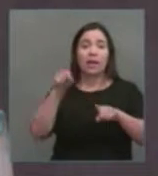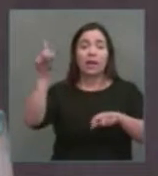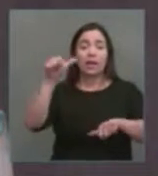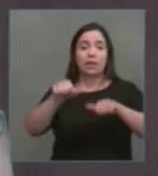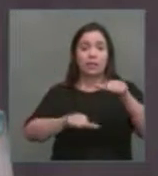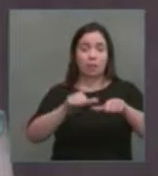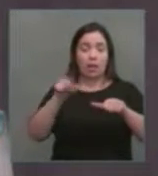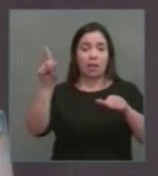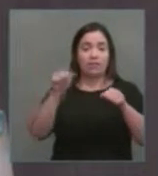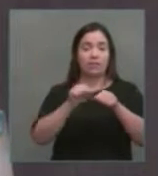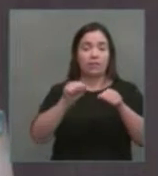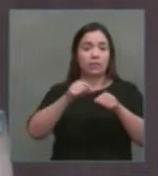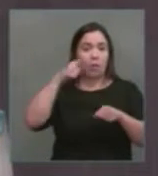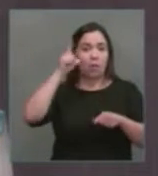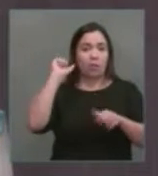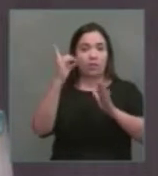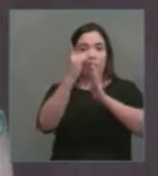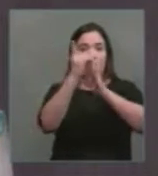como fez ontem,